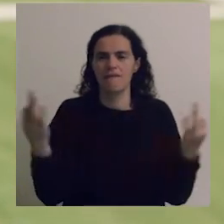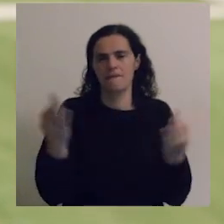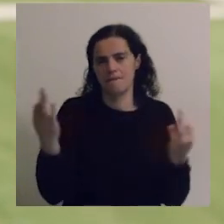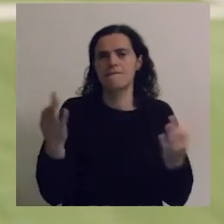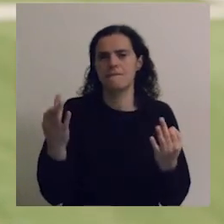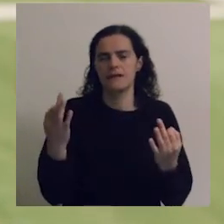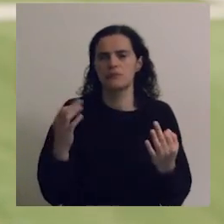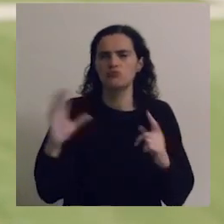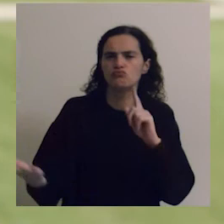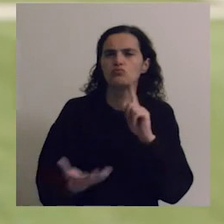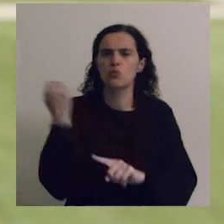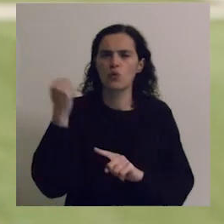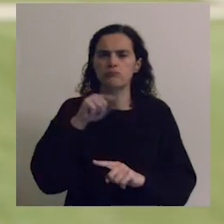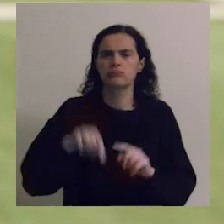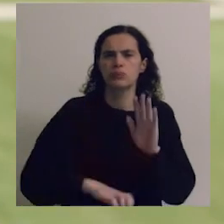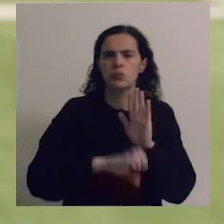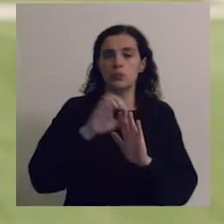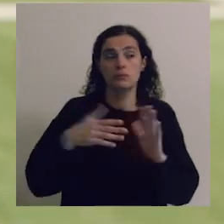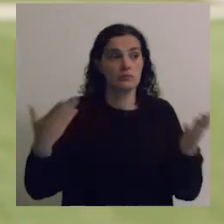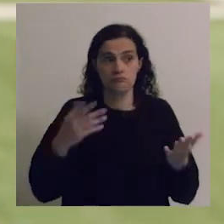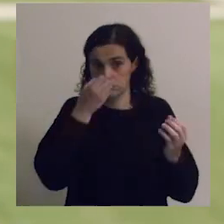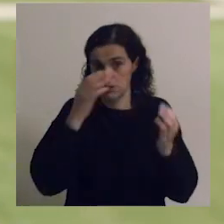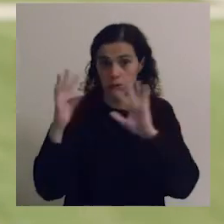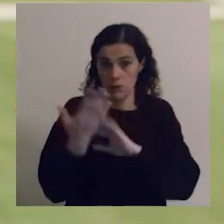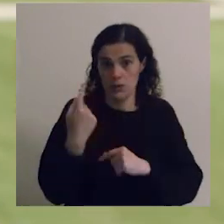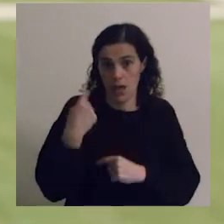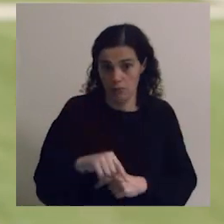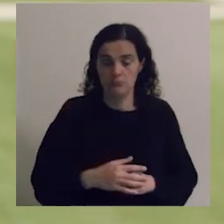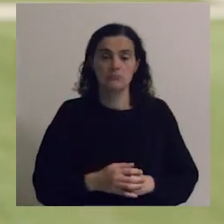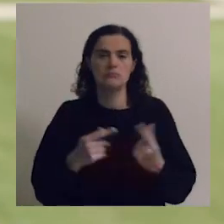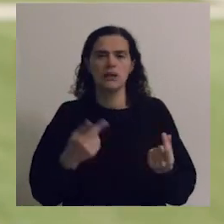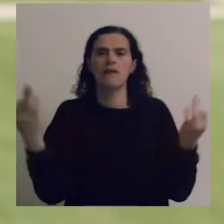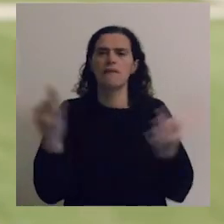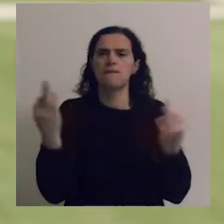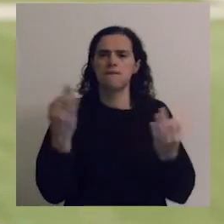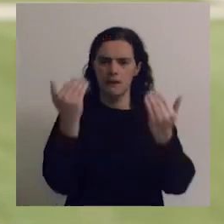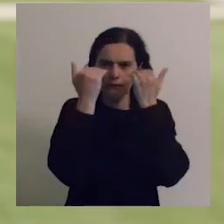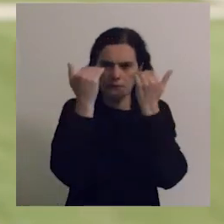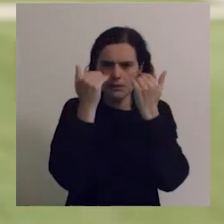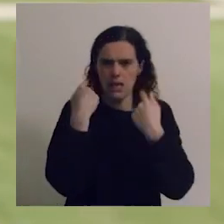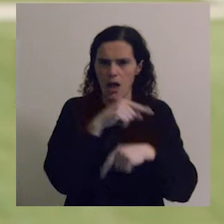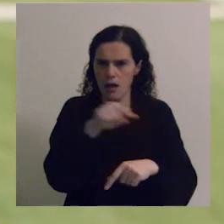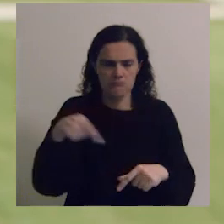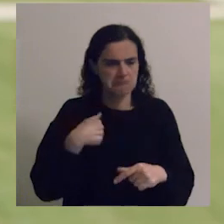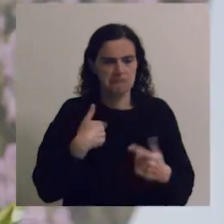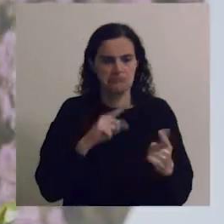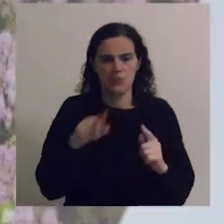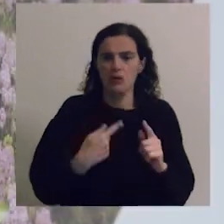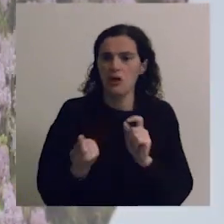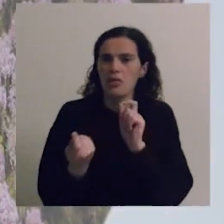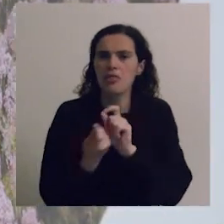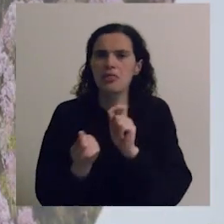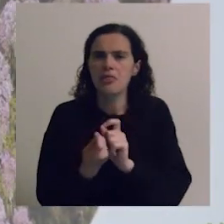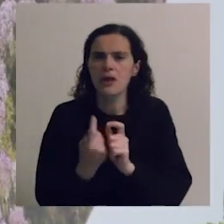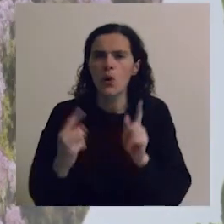que, de facto, o sucesso em condições, enfim, da natureza. E, portanto, de facto, com esta mensagem de que nada